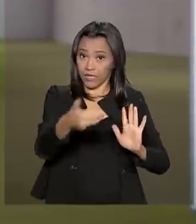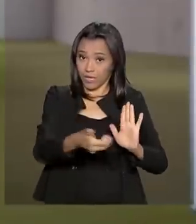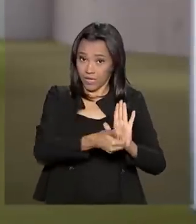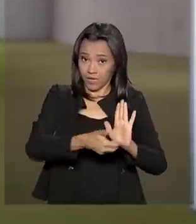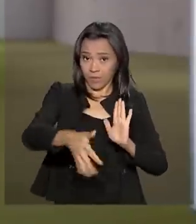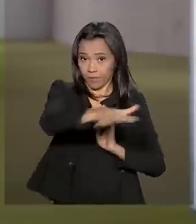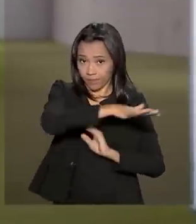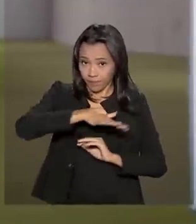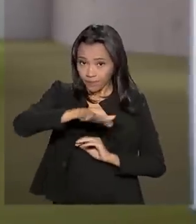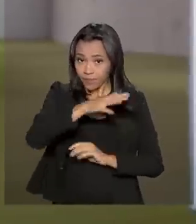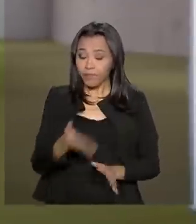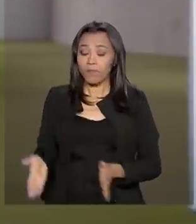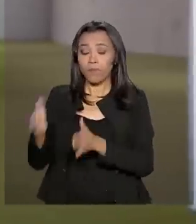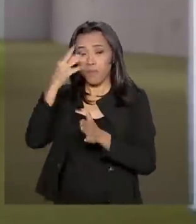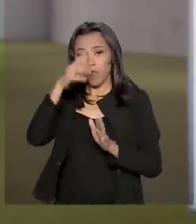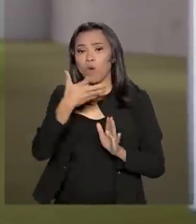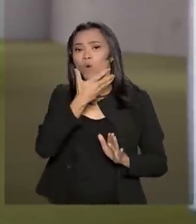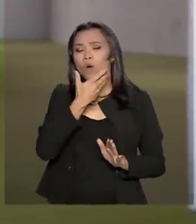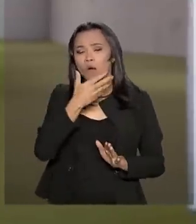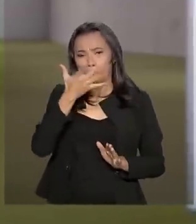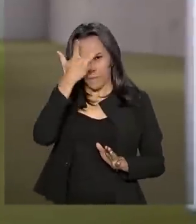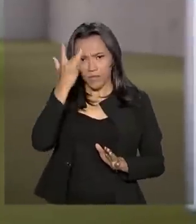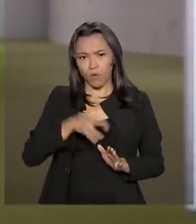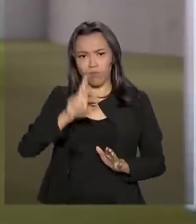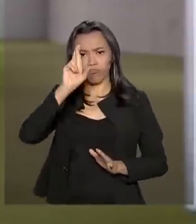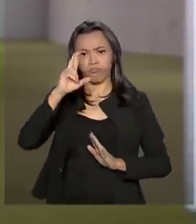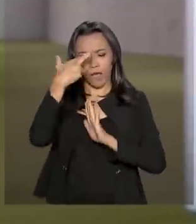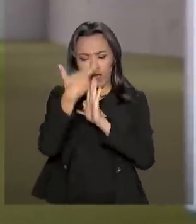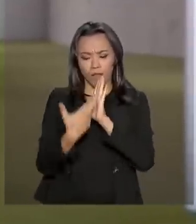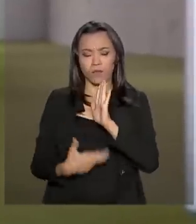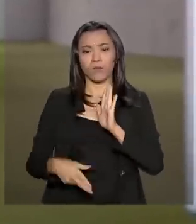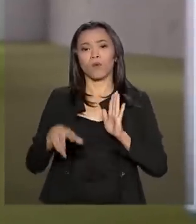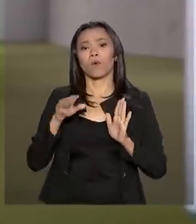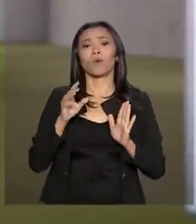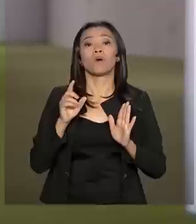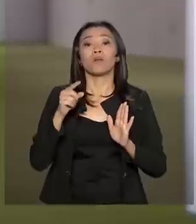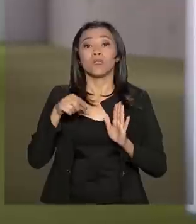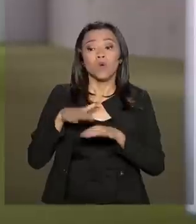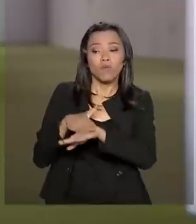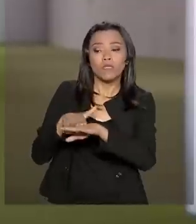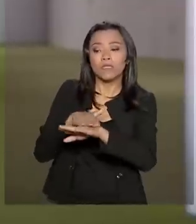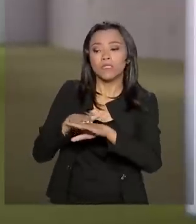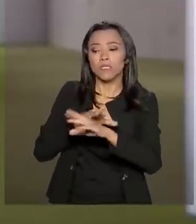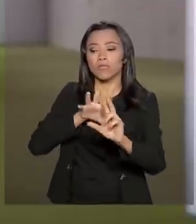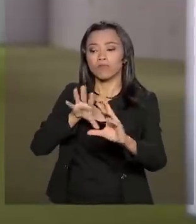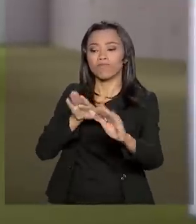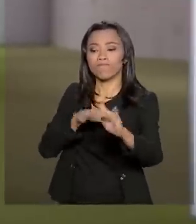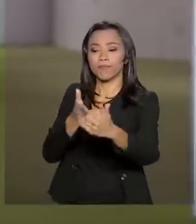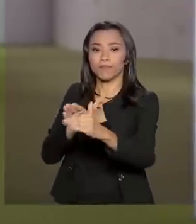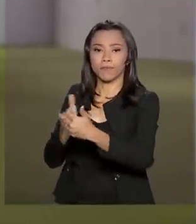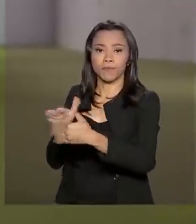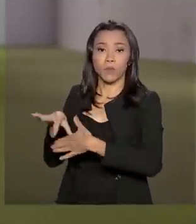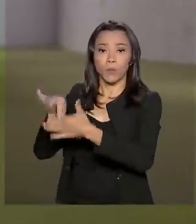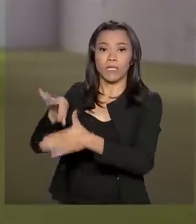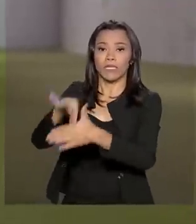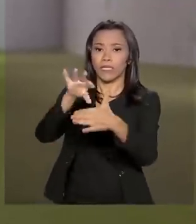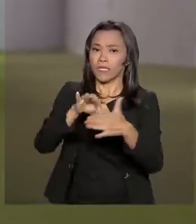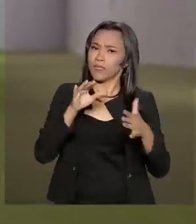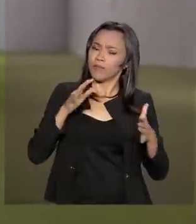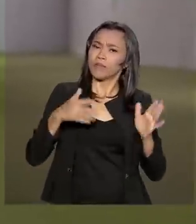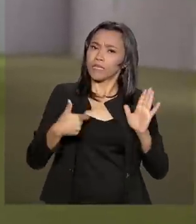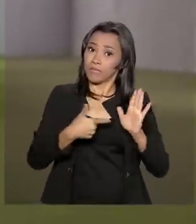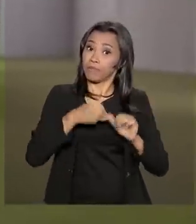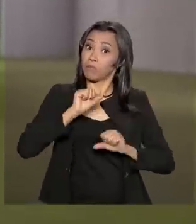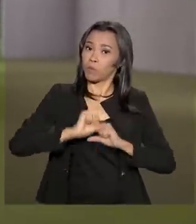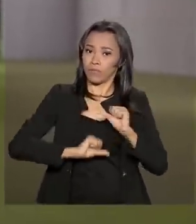deputado delegado Marcelo Freitas, prometeu negociar ali com parlamentares e também com os líderes de partidos, possíveis mudanças no parecer que já